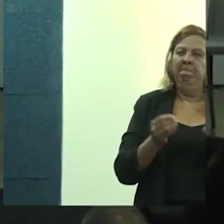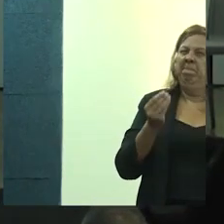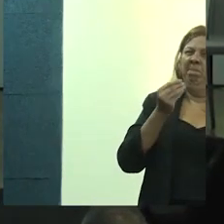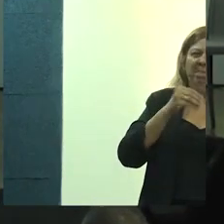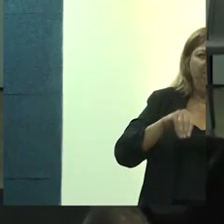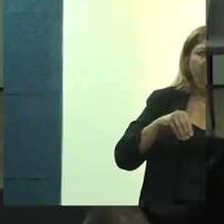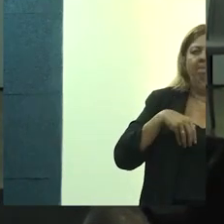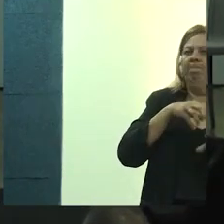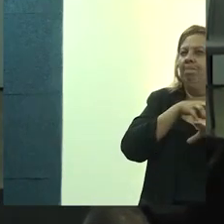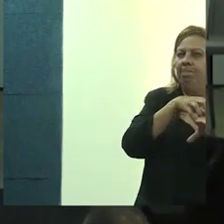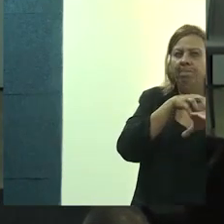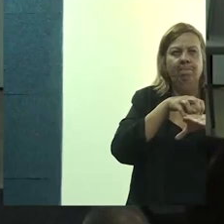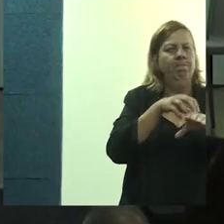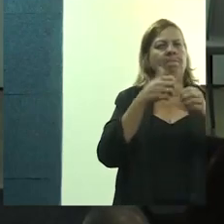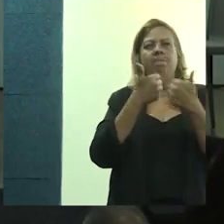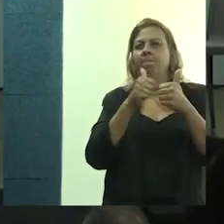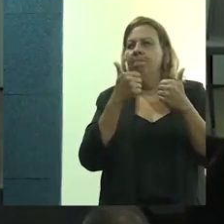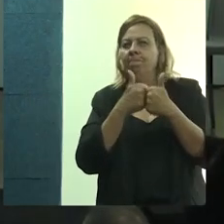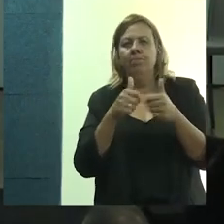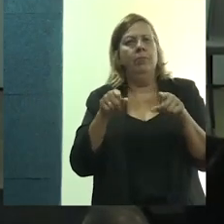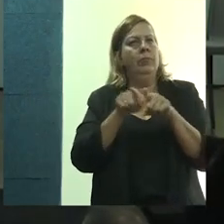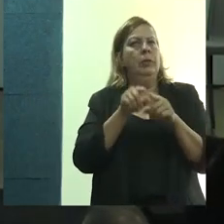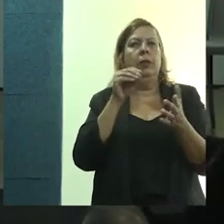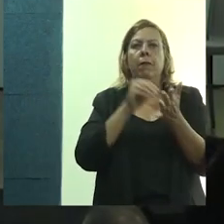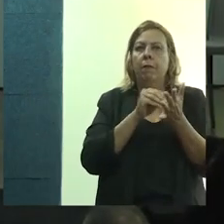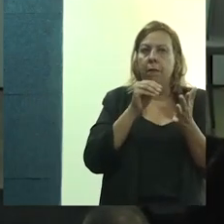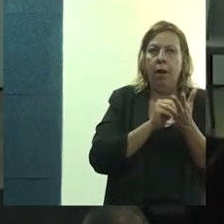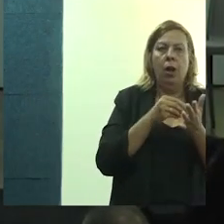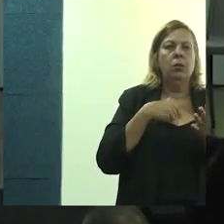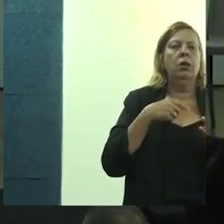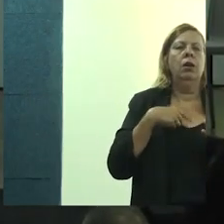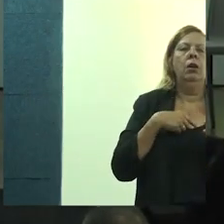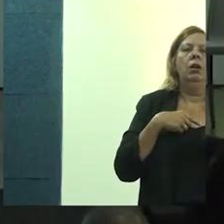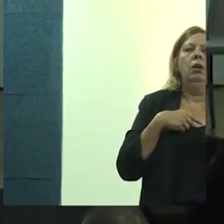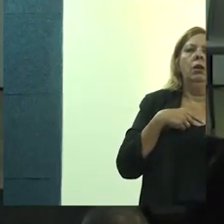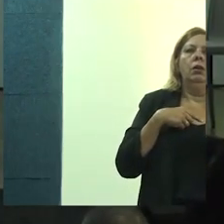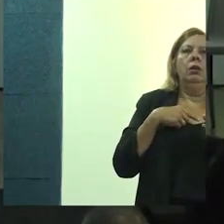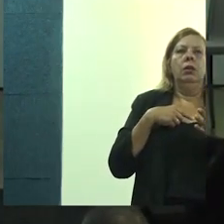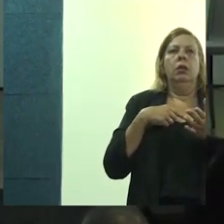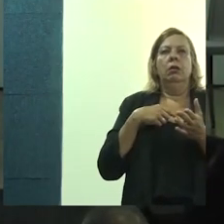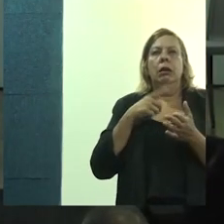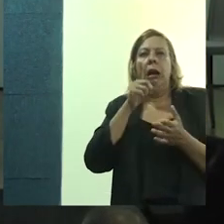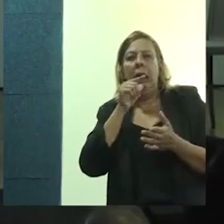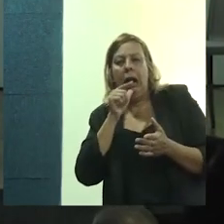sem qualquer tipo de transporte e saneamento também zero.